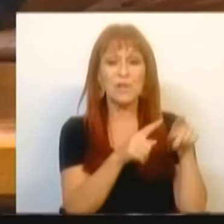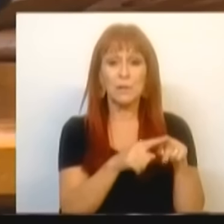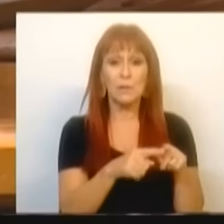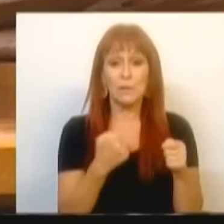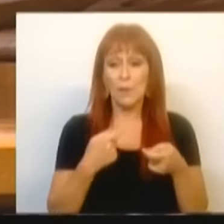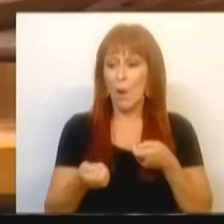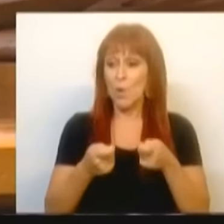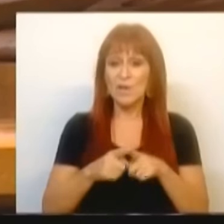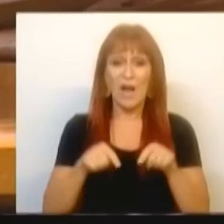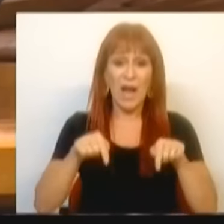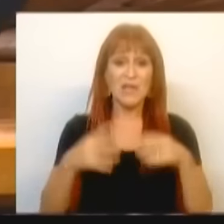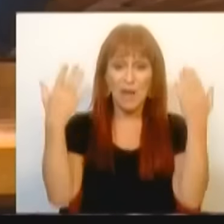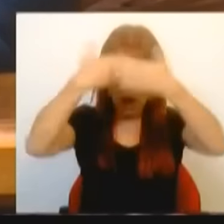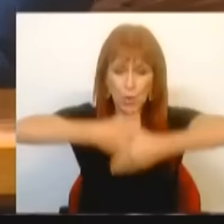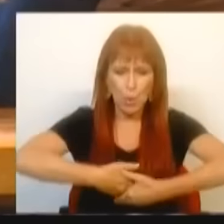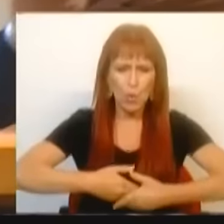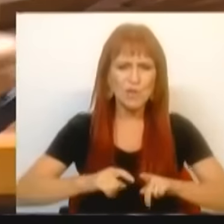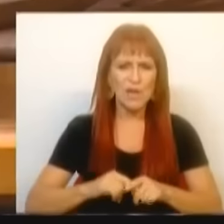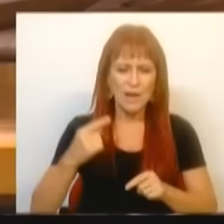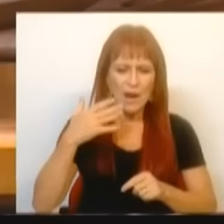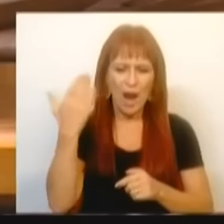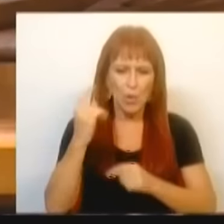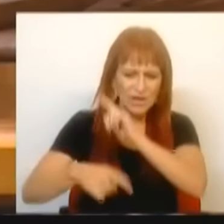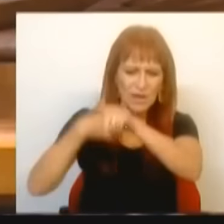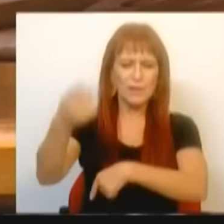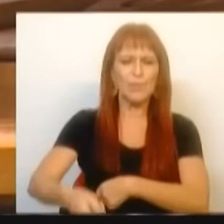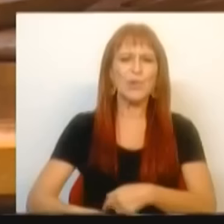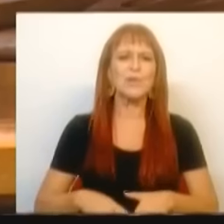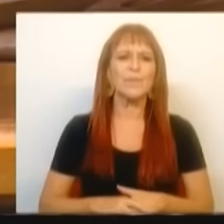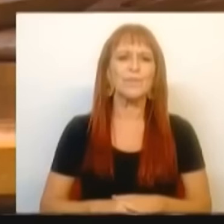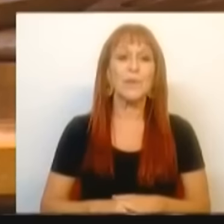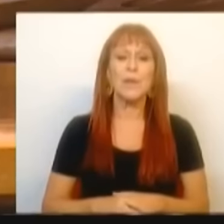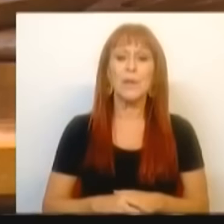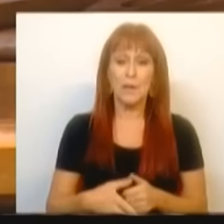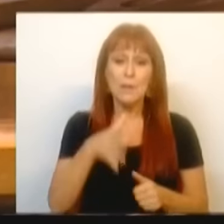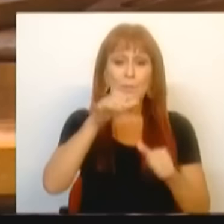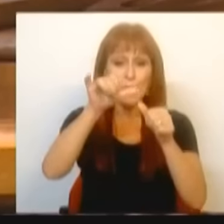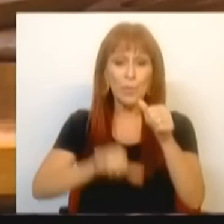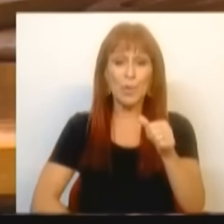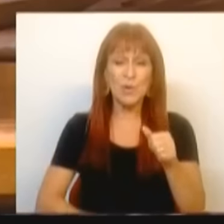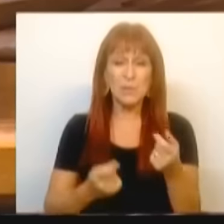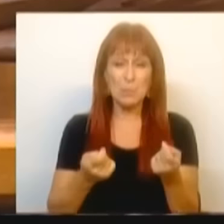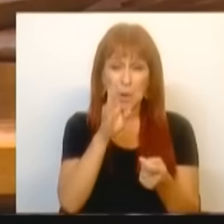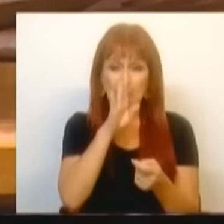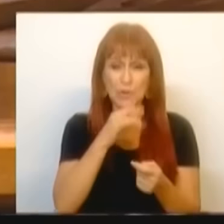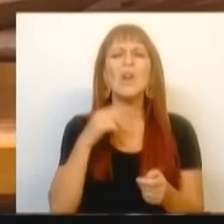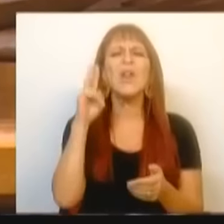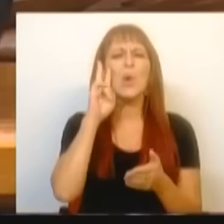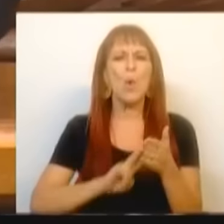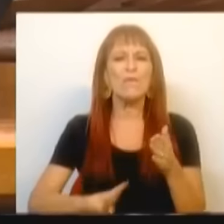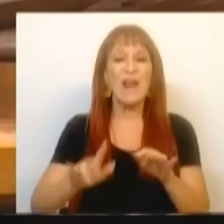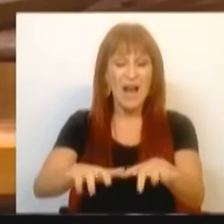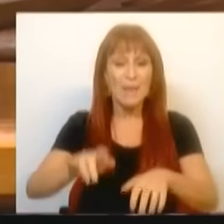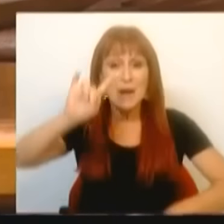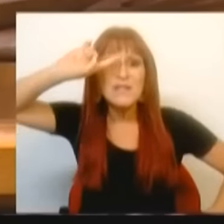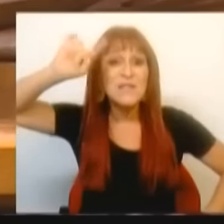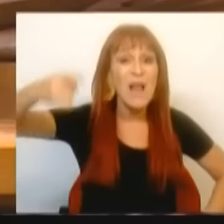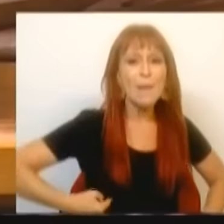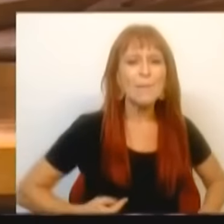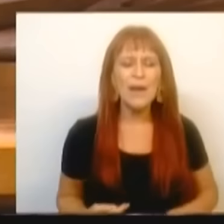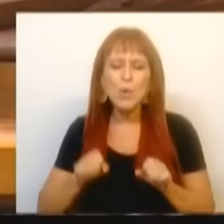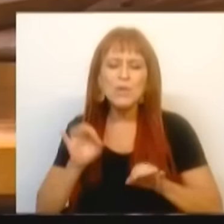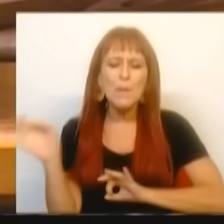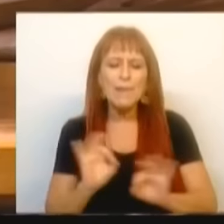organizado para esta noite e para a próxima. Numa declaração pouco habitual eu vou ler para que a Câmara saiba o que se está a